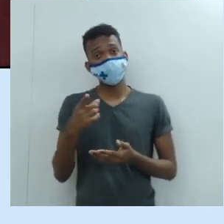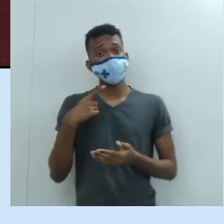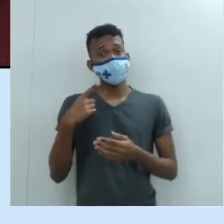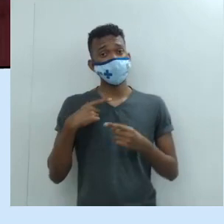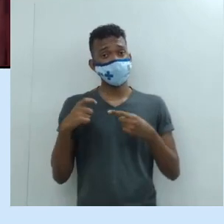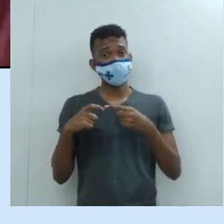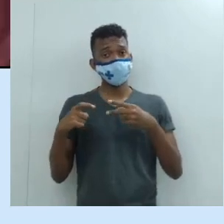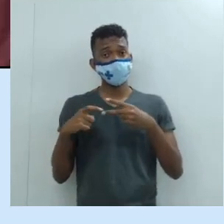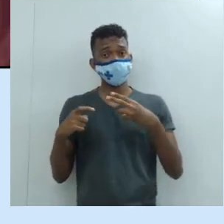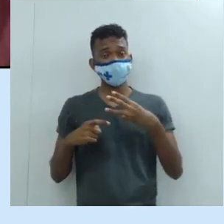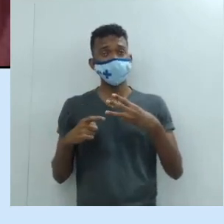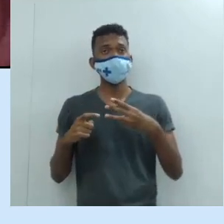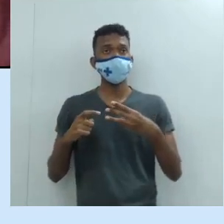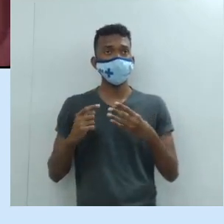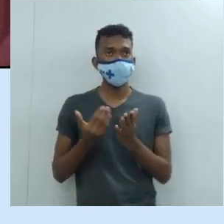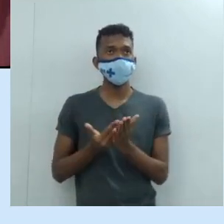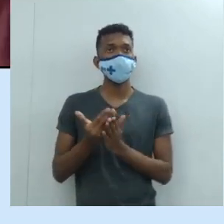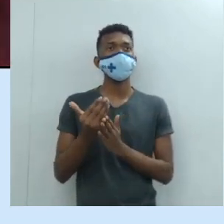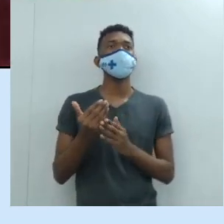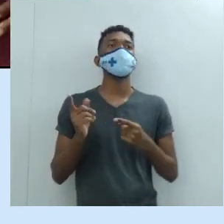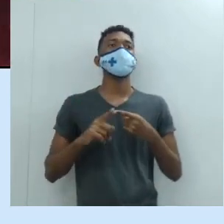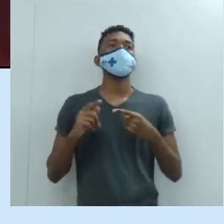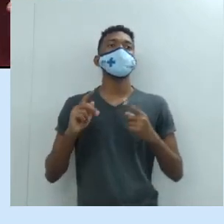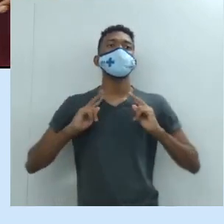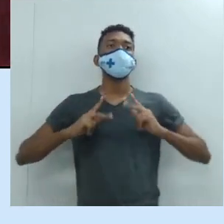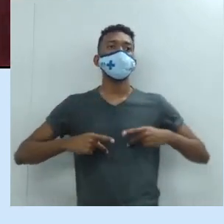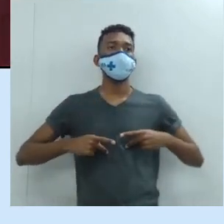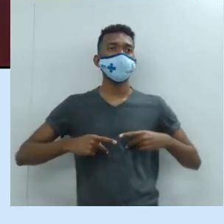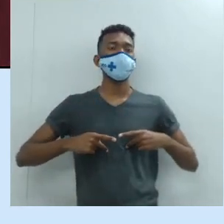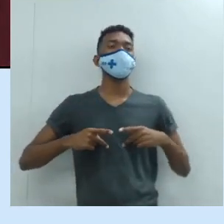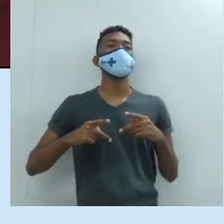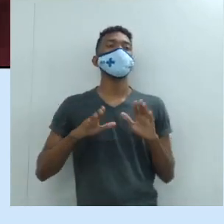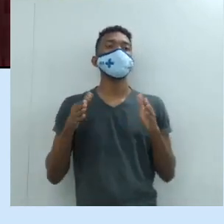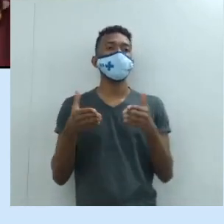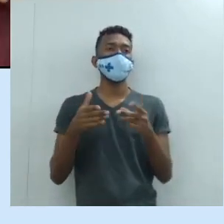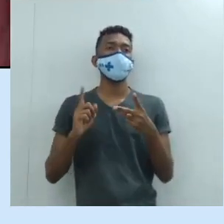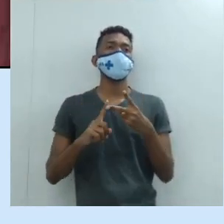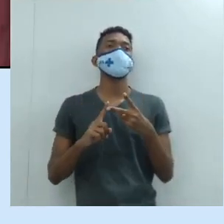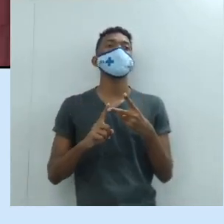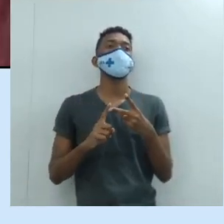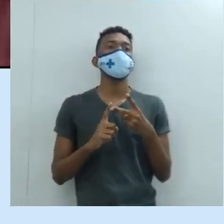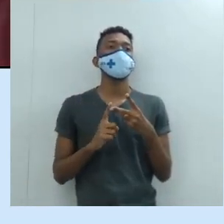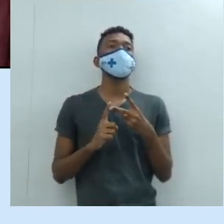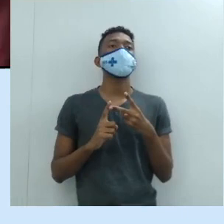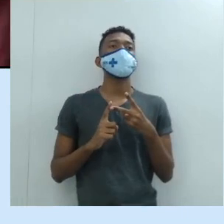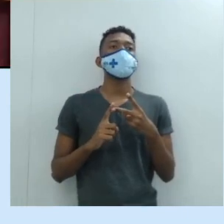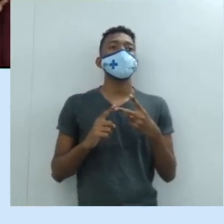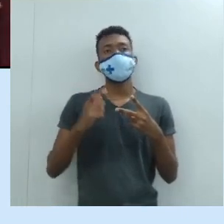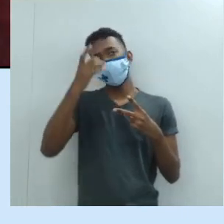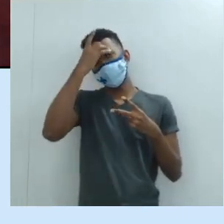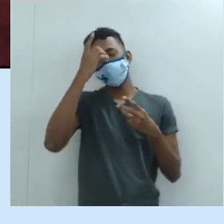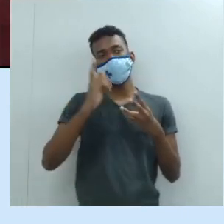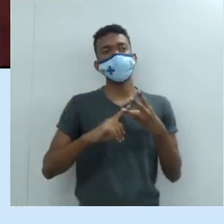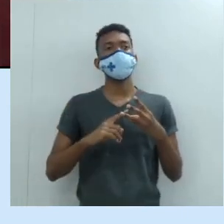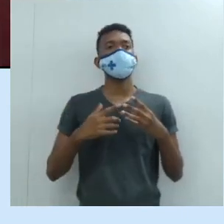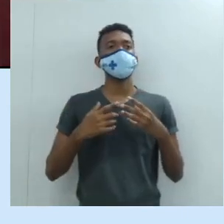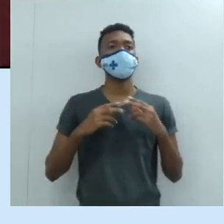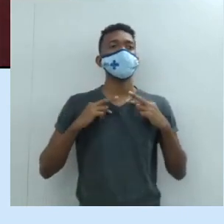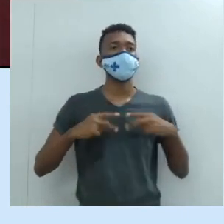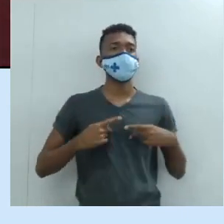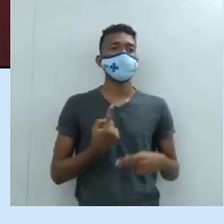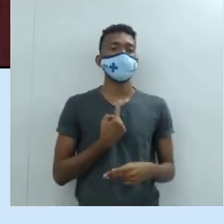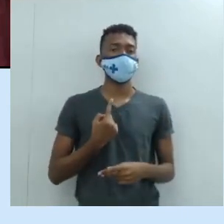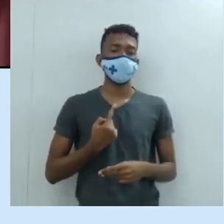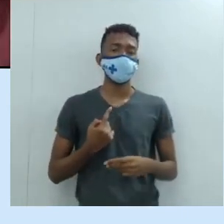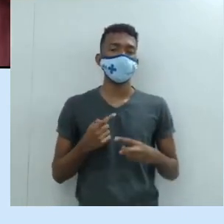grandes fundamentos. Antropos e o que é? Racionalismo, individualismo e humanismo